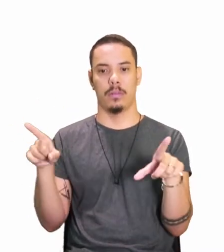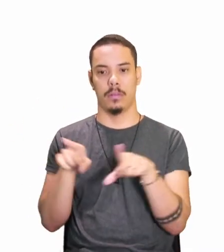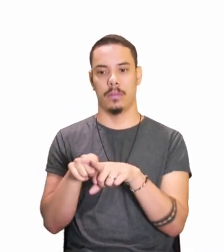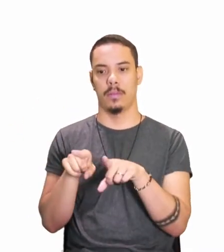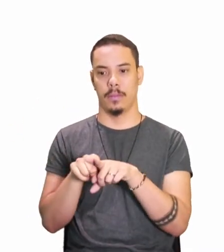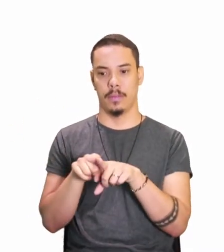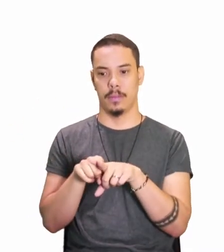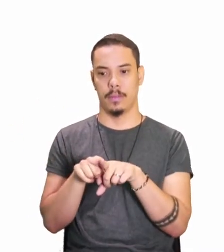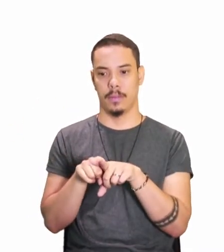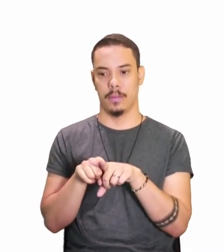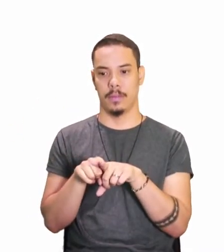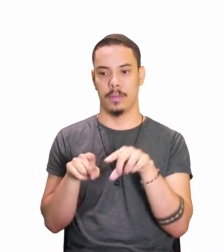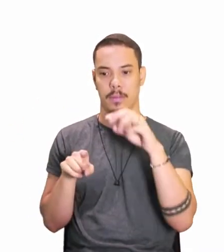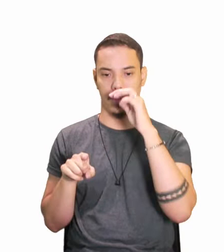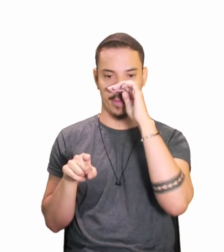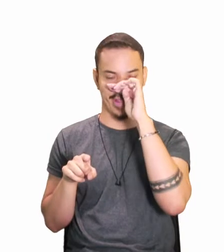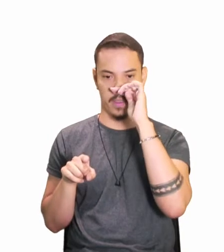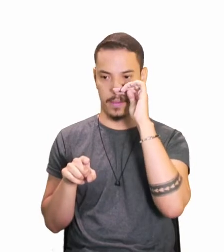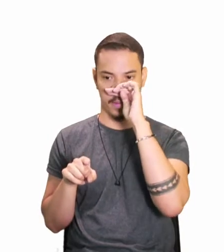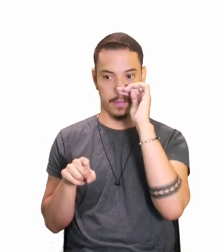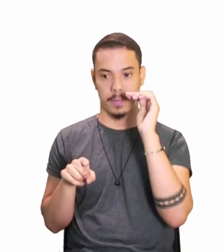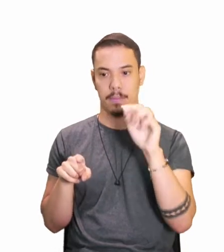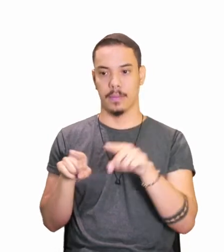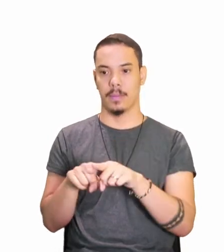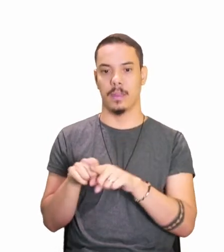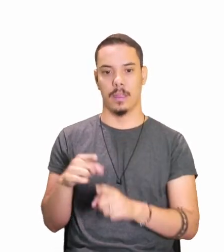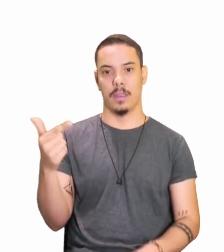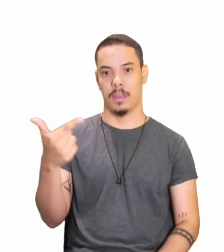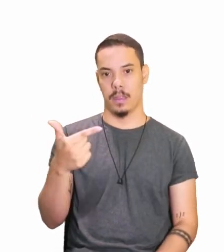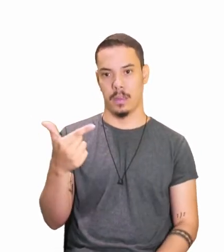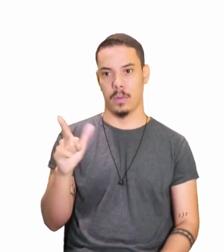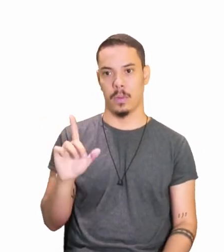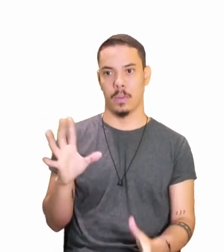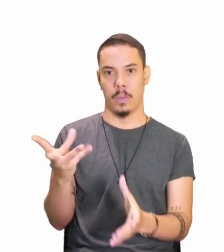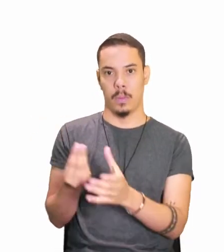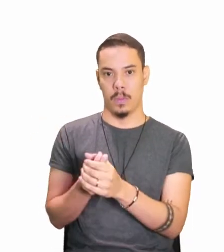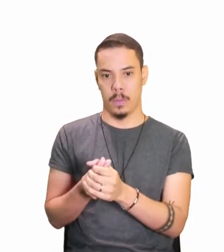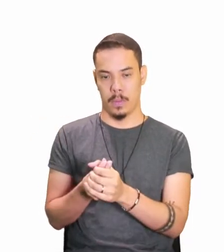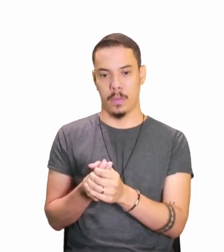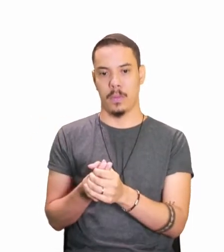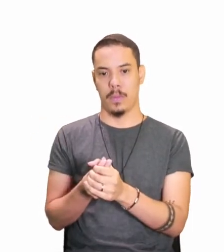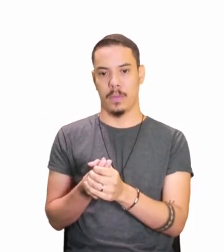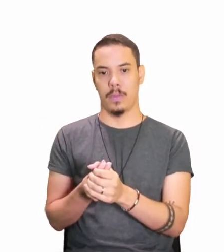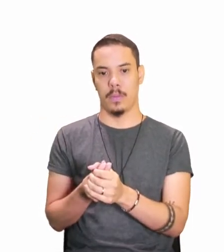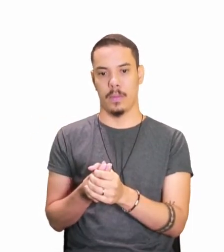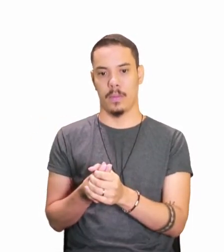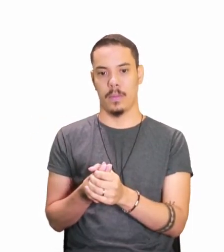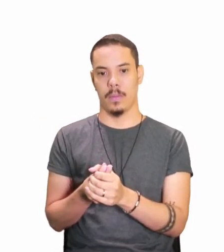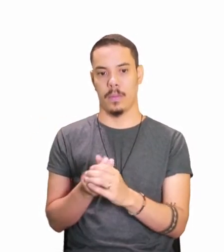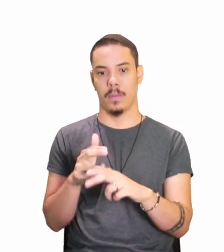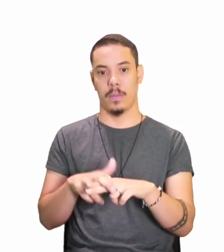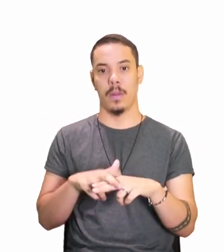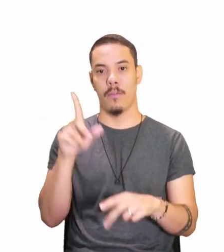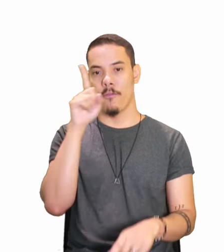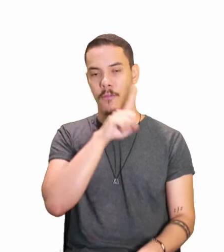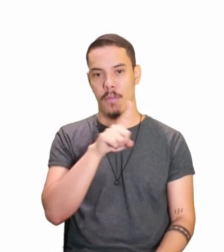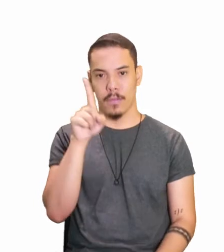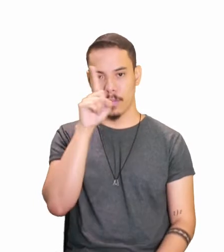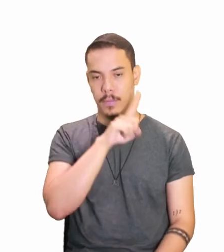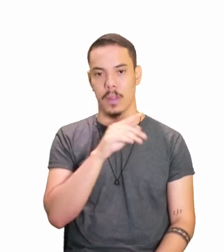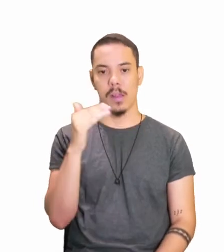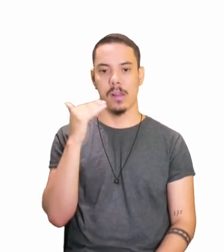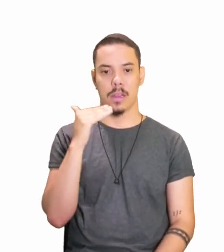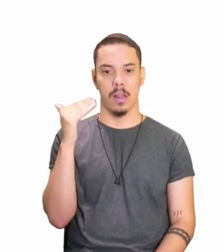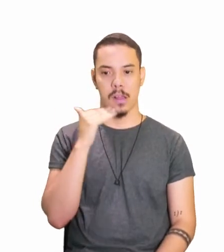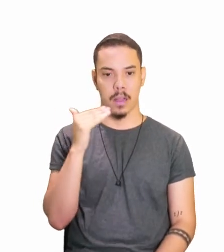plural, e a segunda do plural, então, falhas, defeitos,